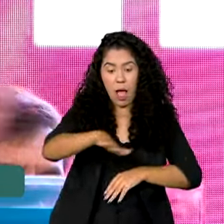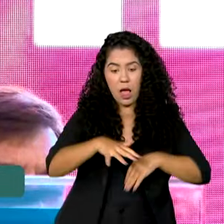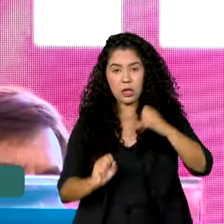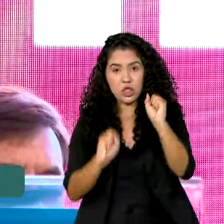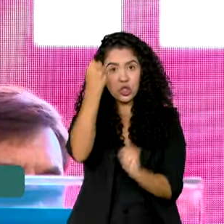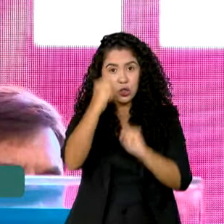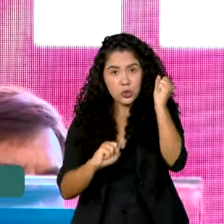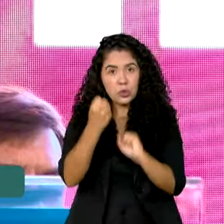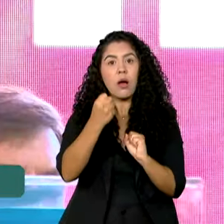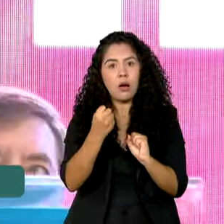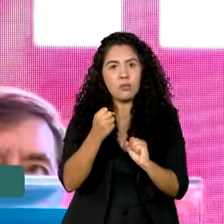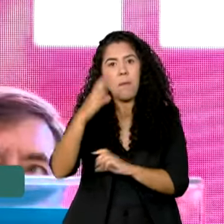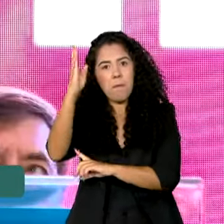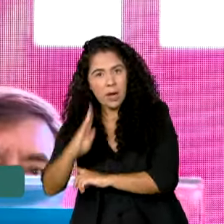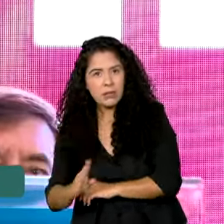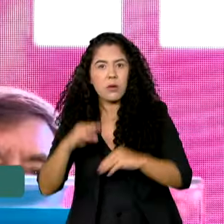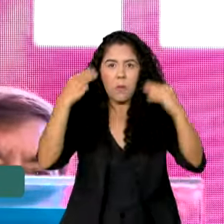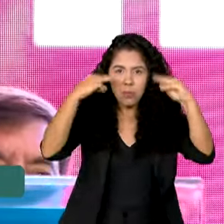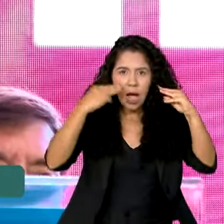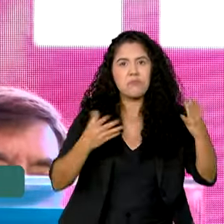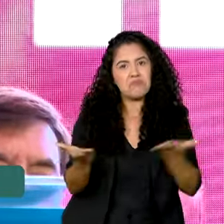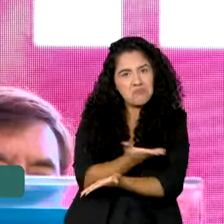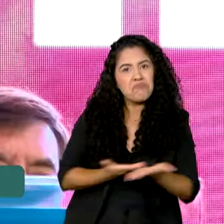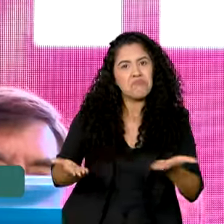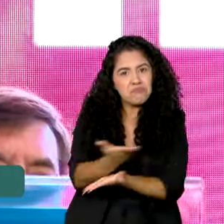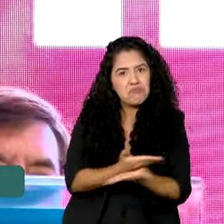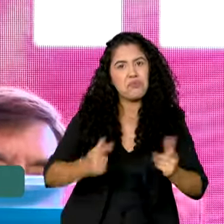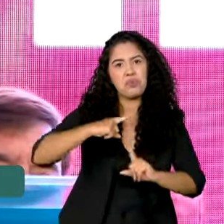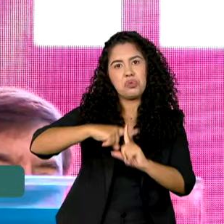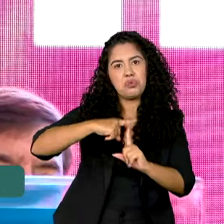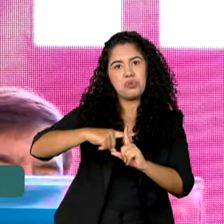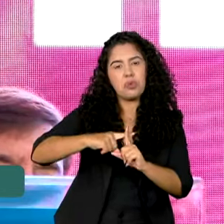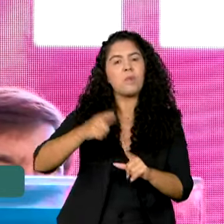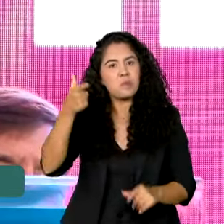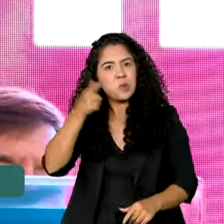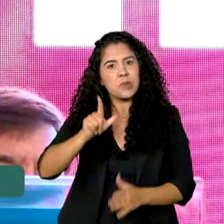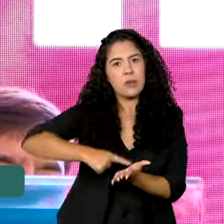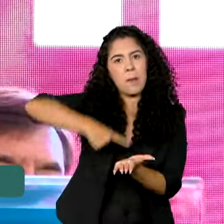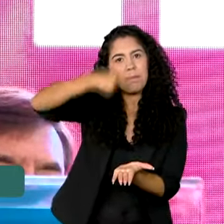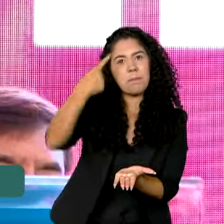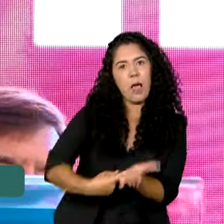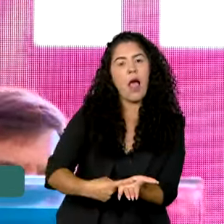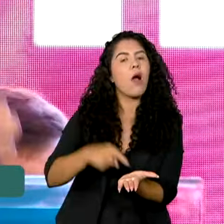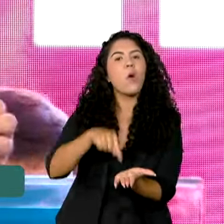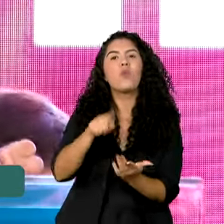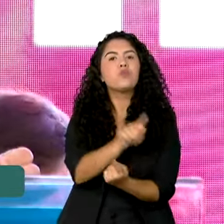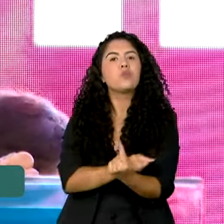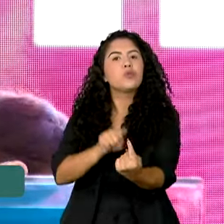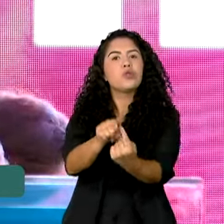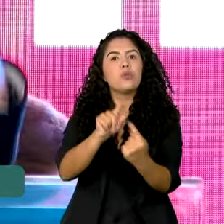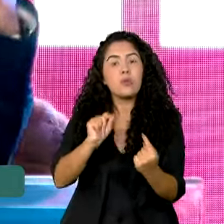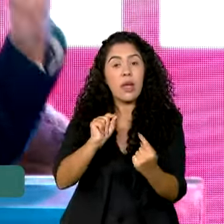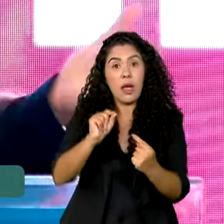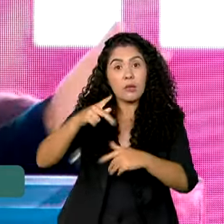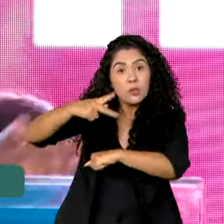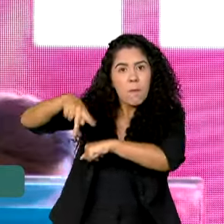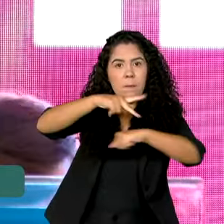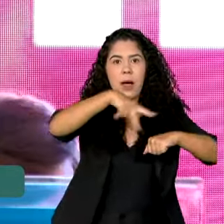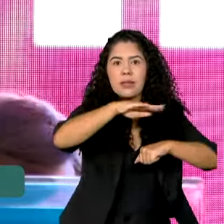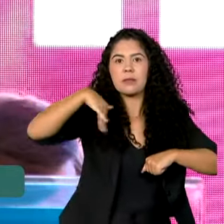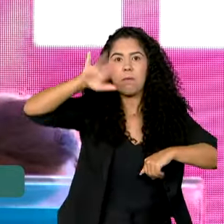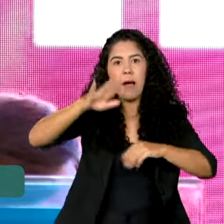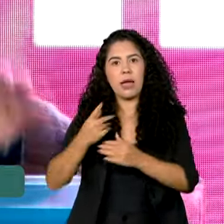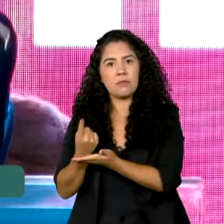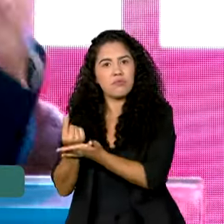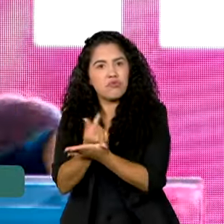também os dois lados trabalham bem. Brasil e México podem firmar um acordo com o propósito das duas maiores economias ajudar os nossos